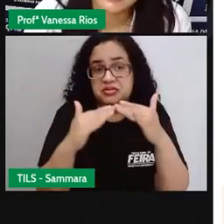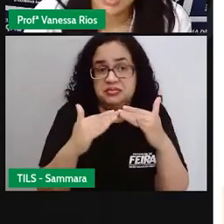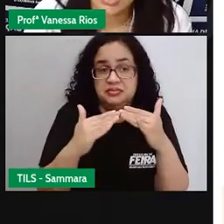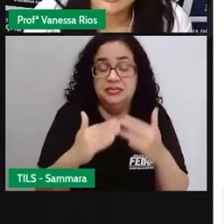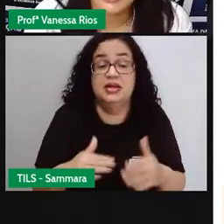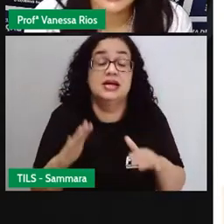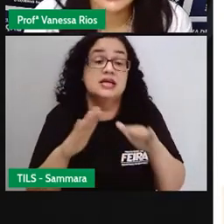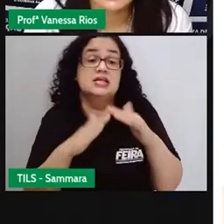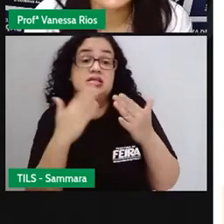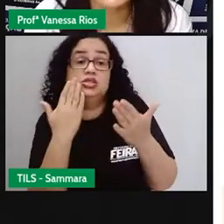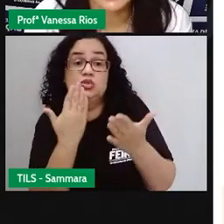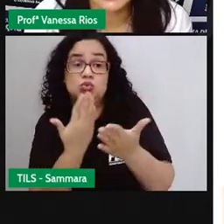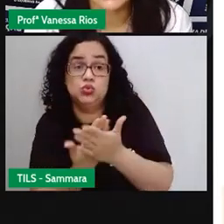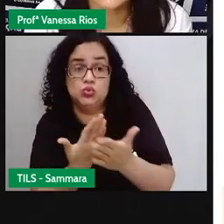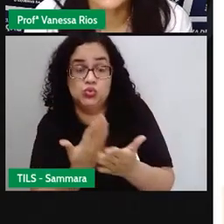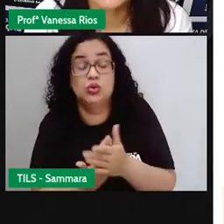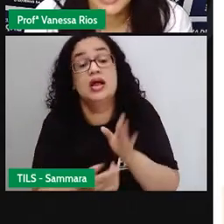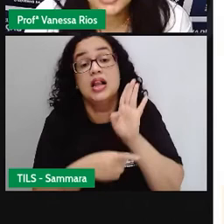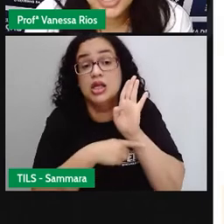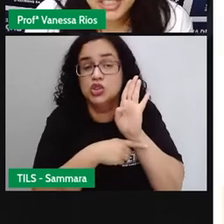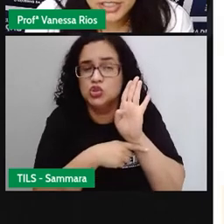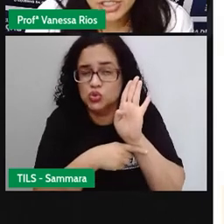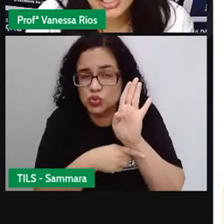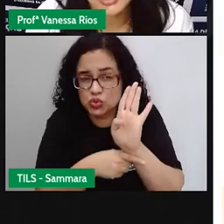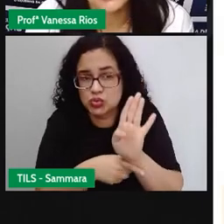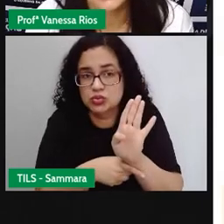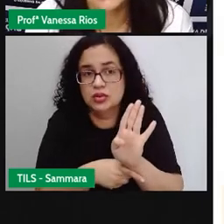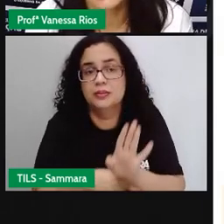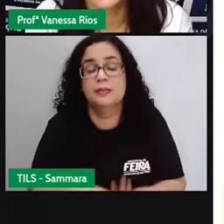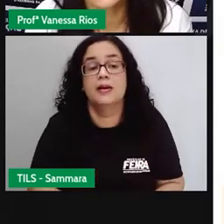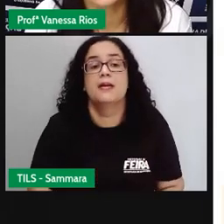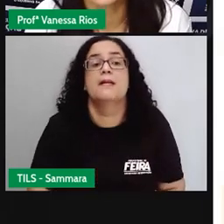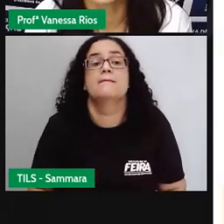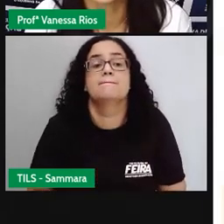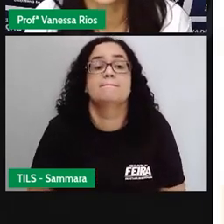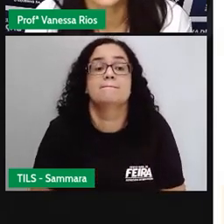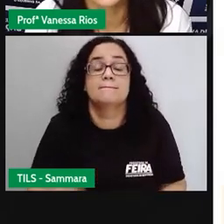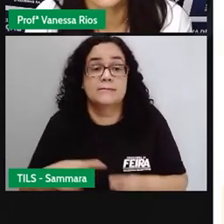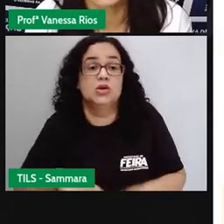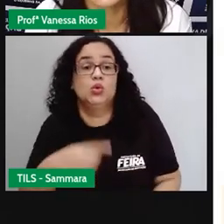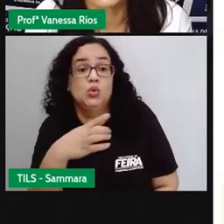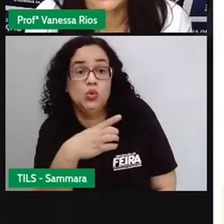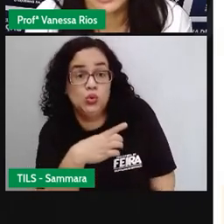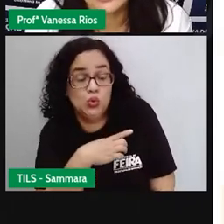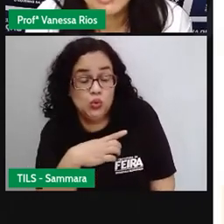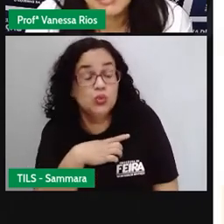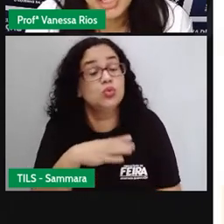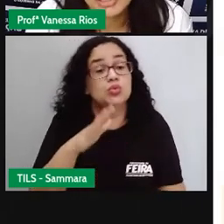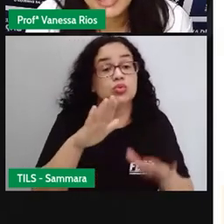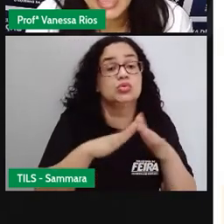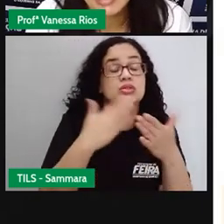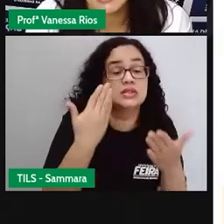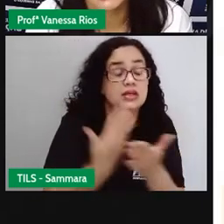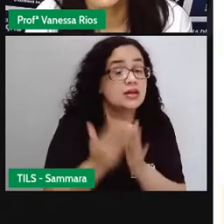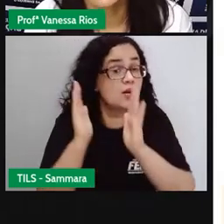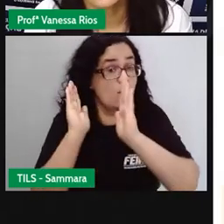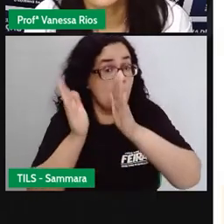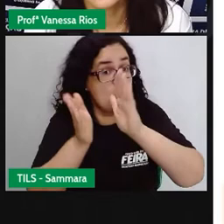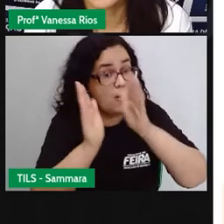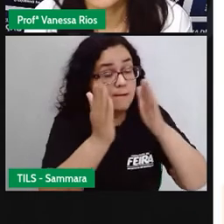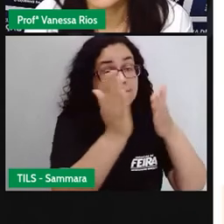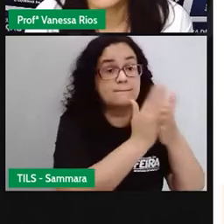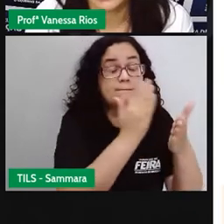As escolas aí, elas ajudam bastante, né? Por conta de existirem aí em algumas escolas, a biblioteca,